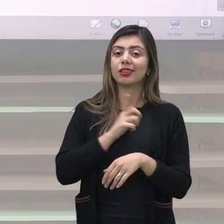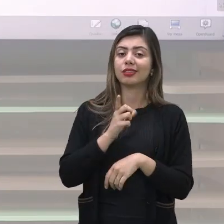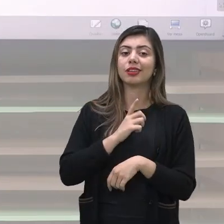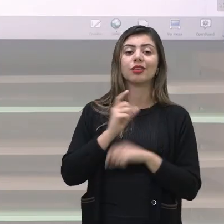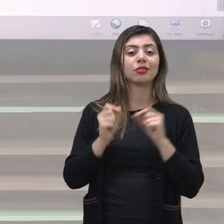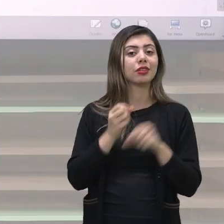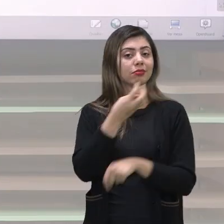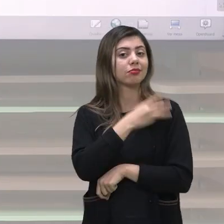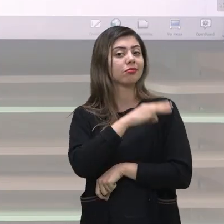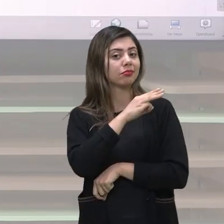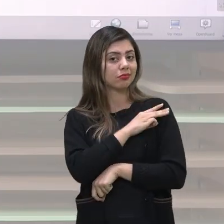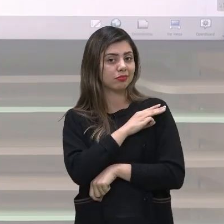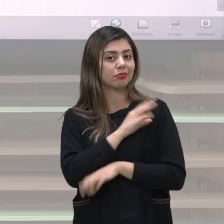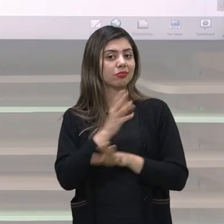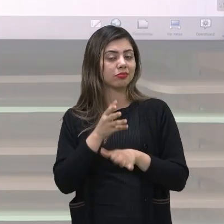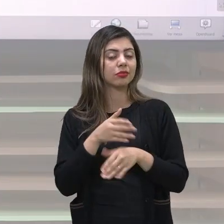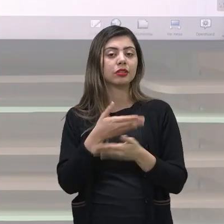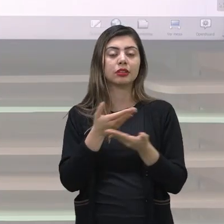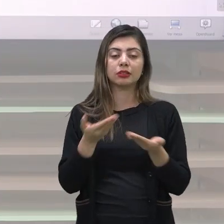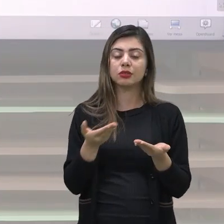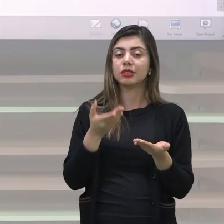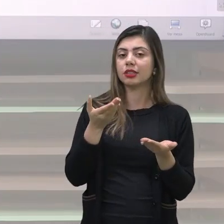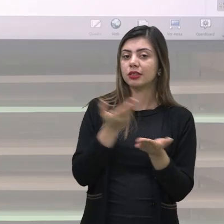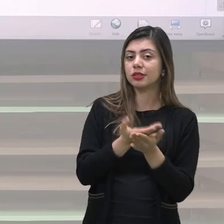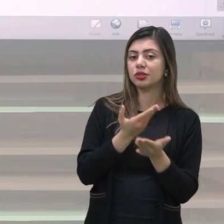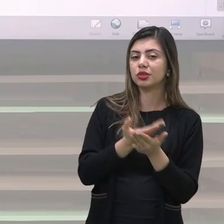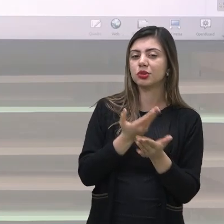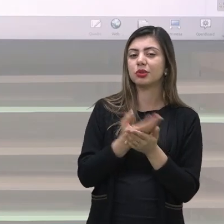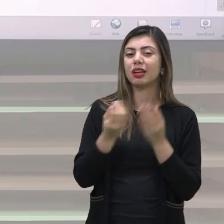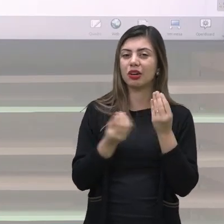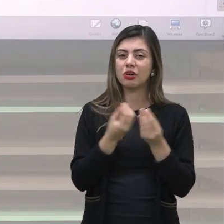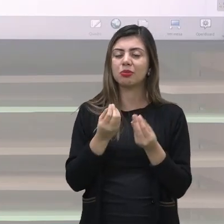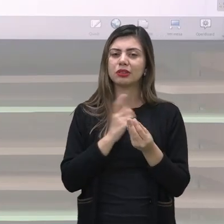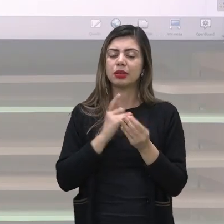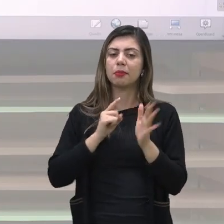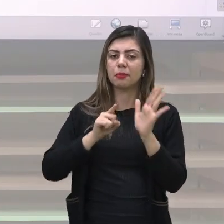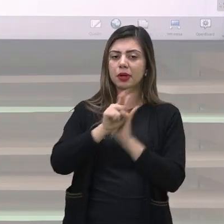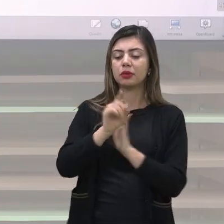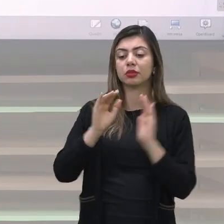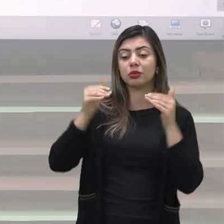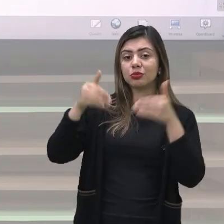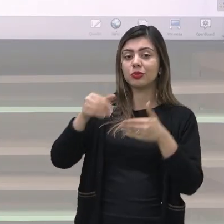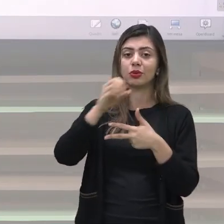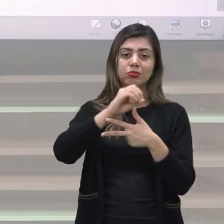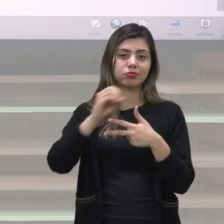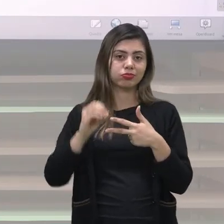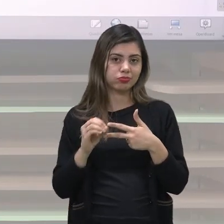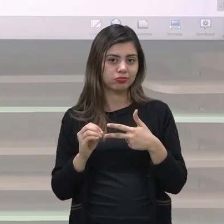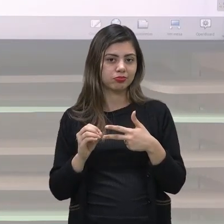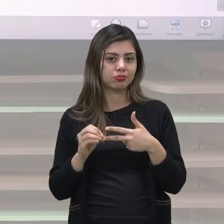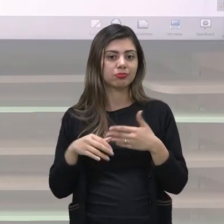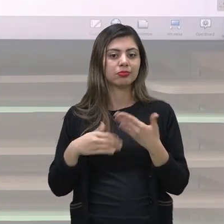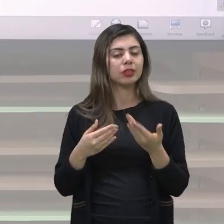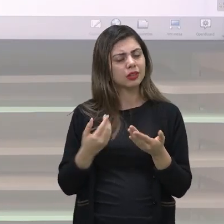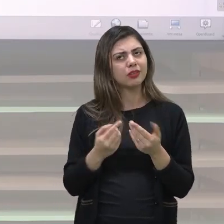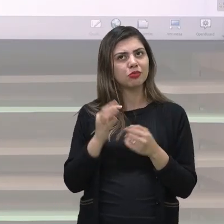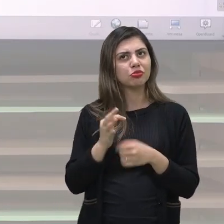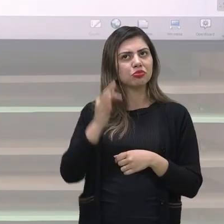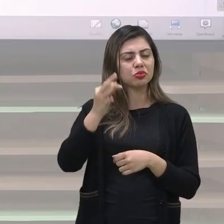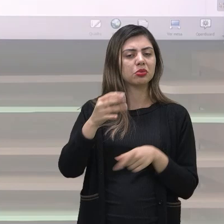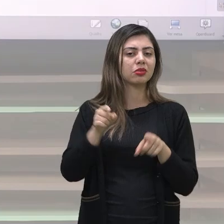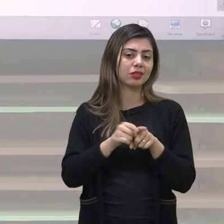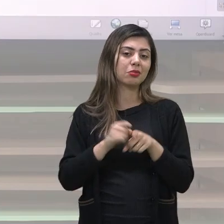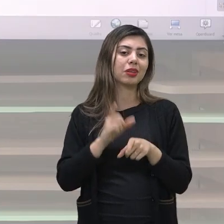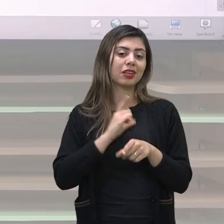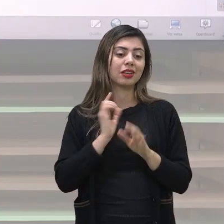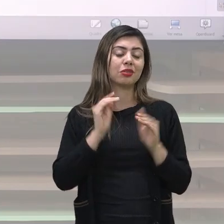ensino médio você vai trabalhar vai estudar questões voltadas para o ENEM e no futuro próximo também questões